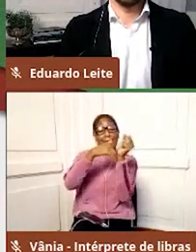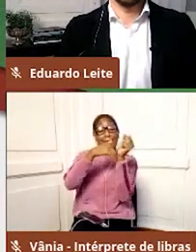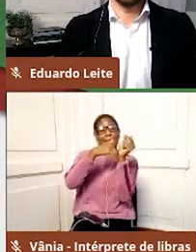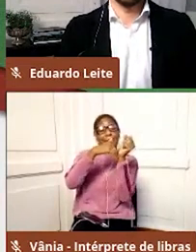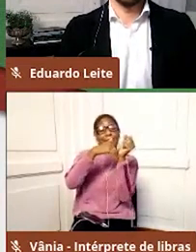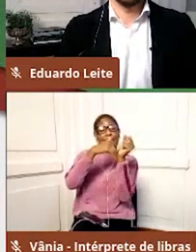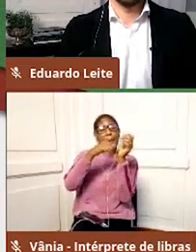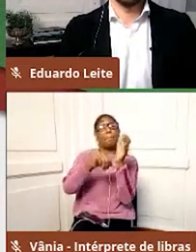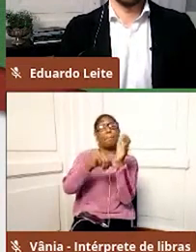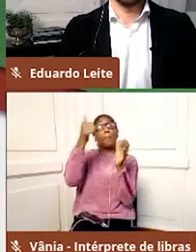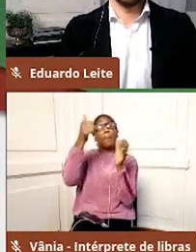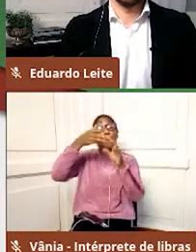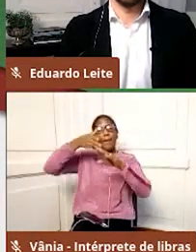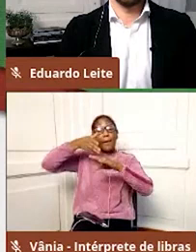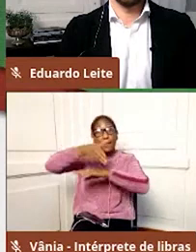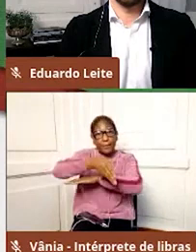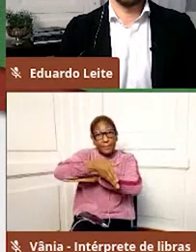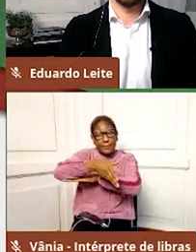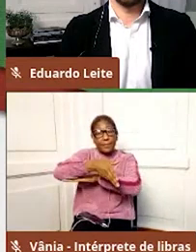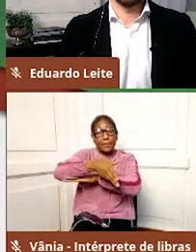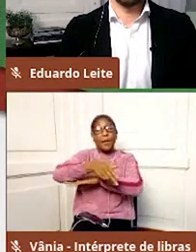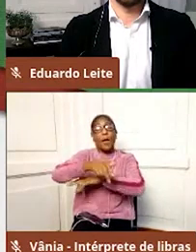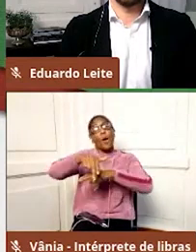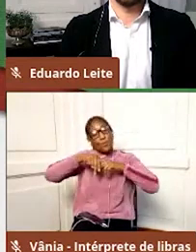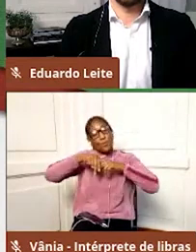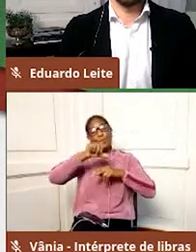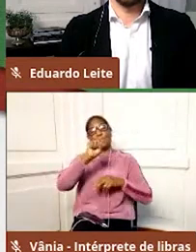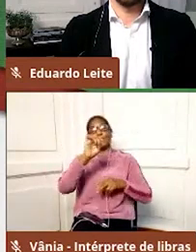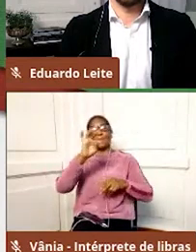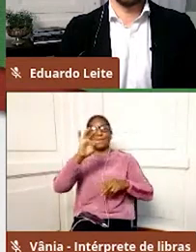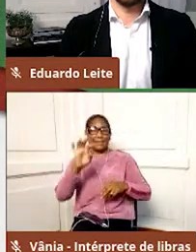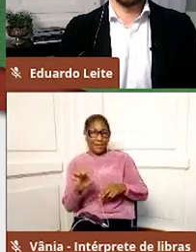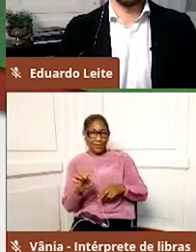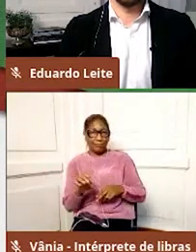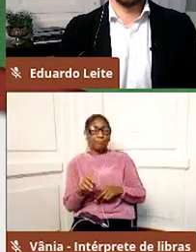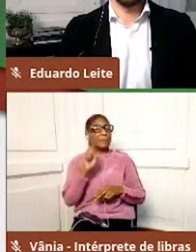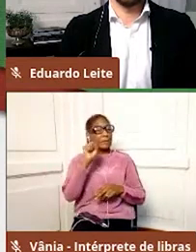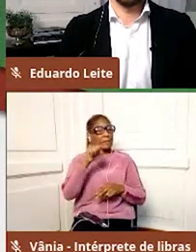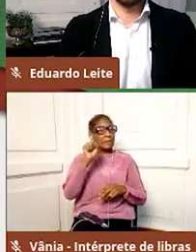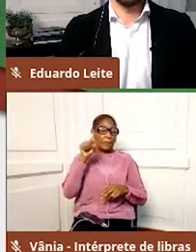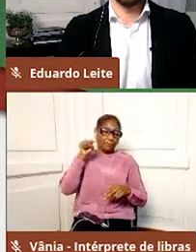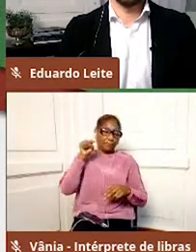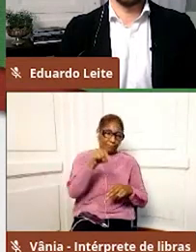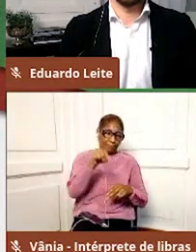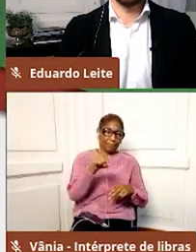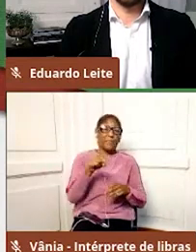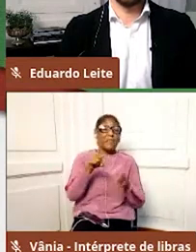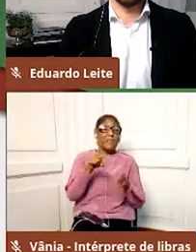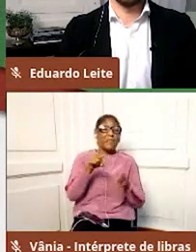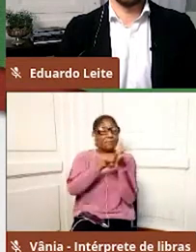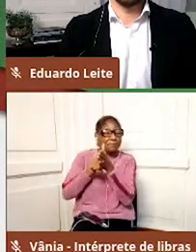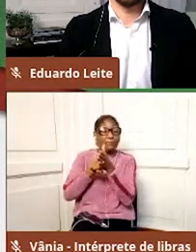senha. Para isso, vai servir o site. Isso, então eu clico aqui em verificar conta.